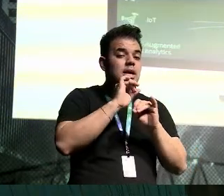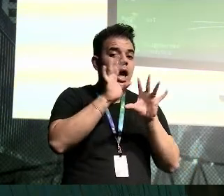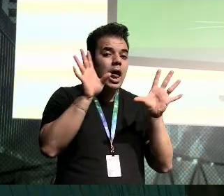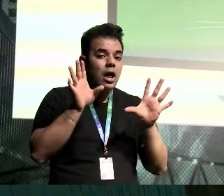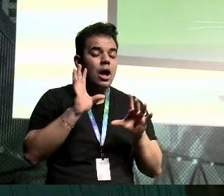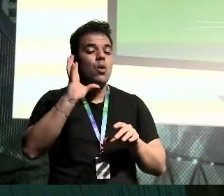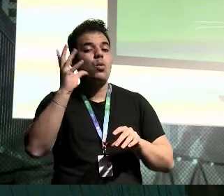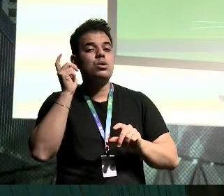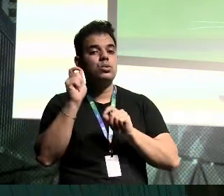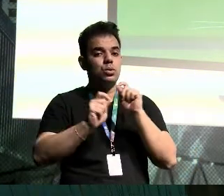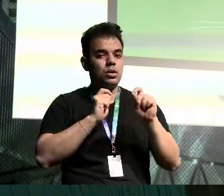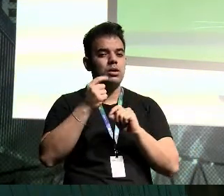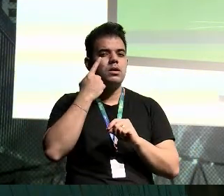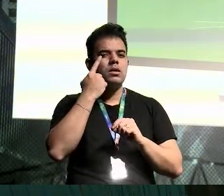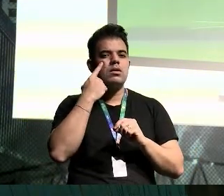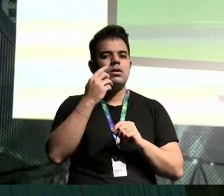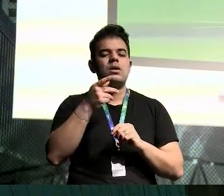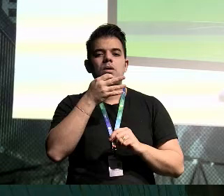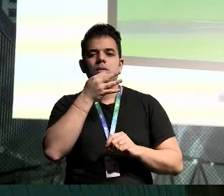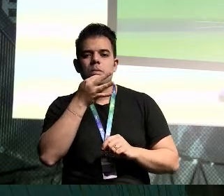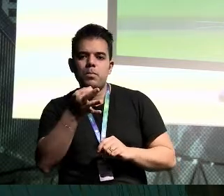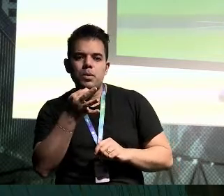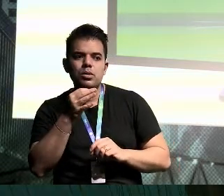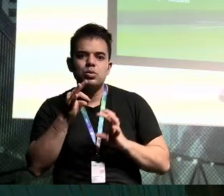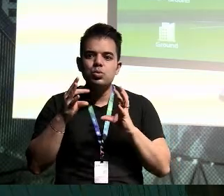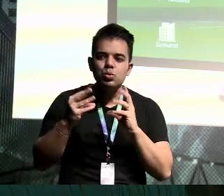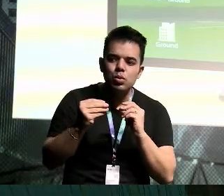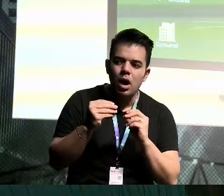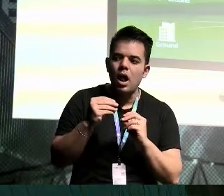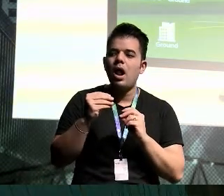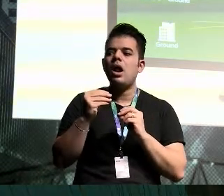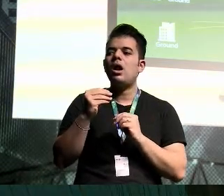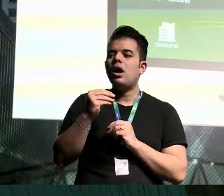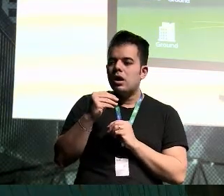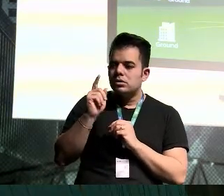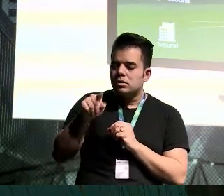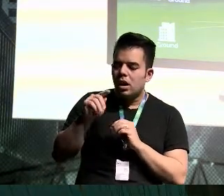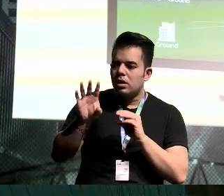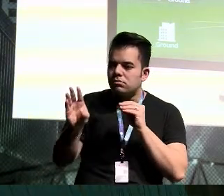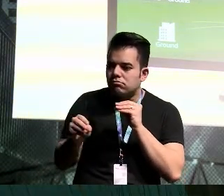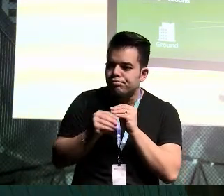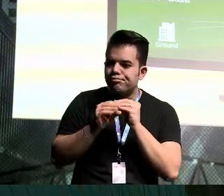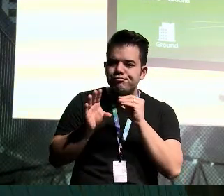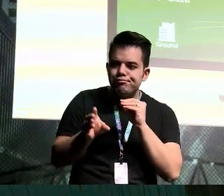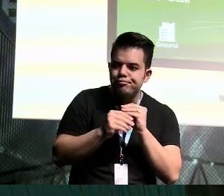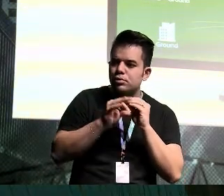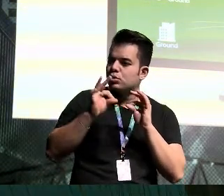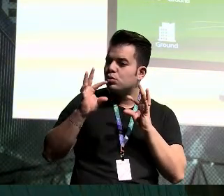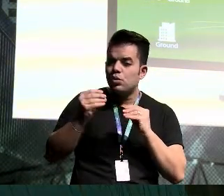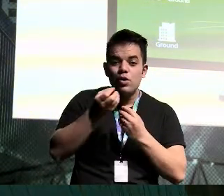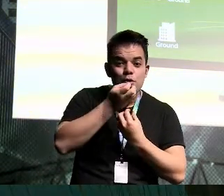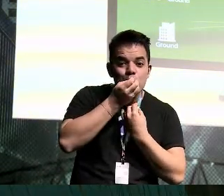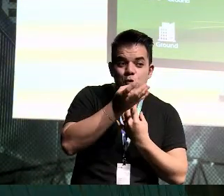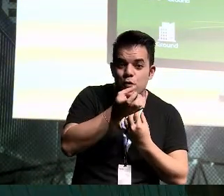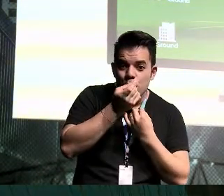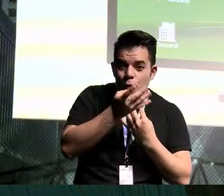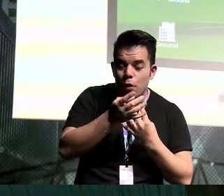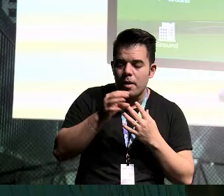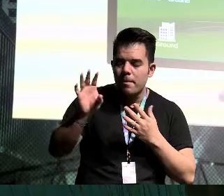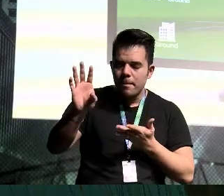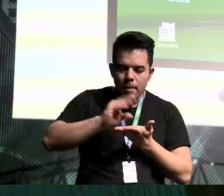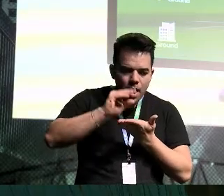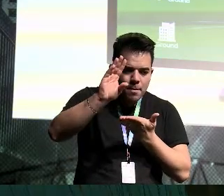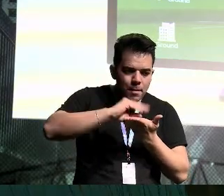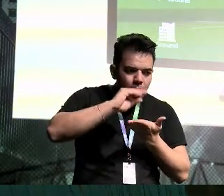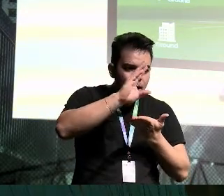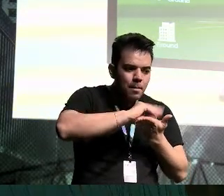Quando eu olho isso do ponto de vista do agro, eu estou simplesmente juntando todas as informações e fazendo o quê?